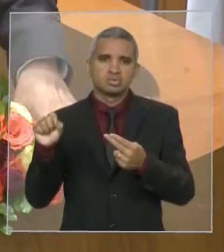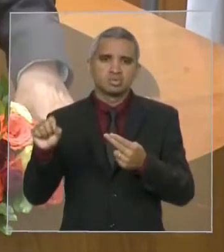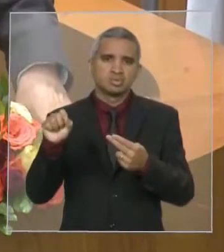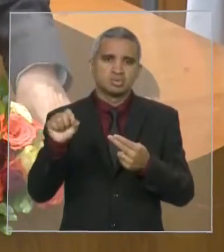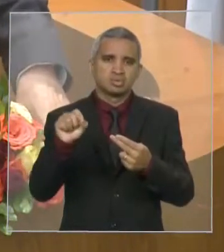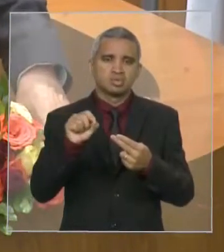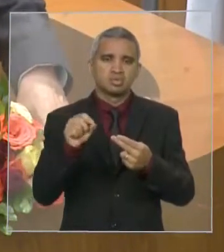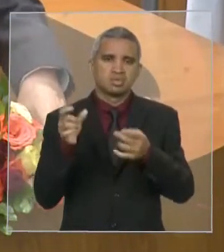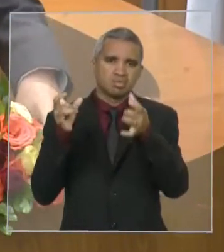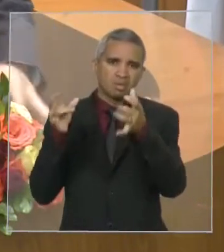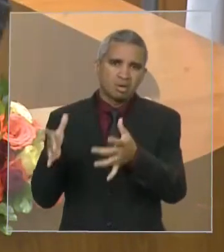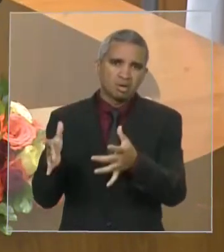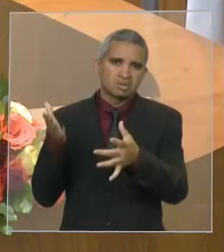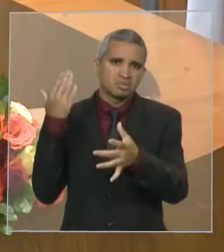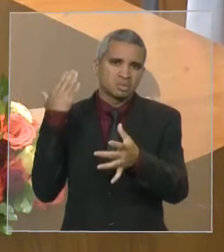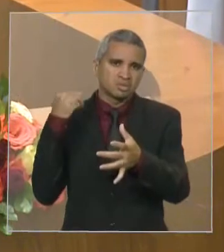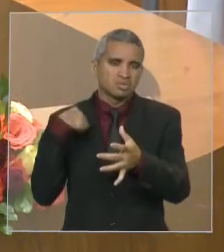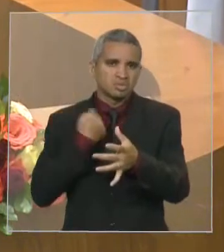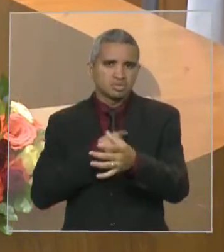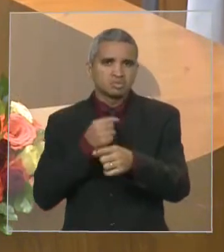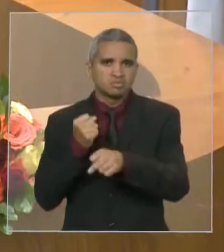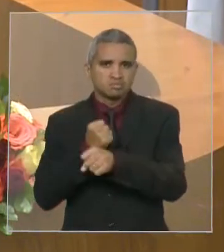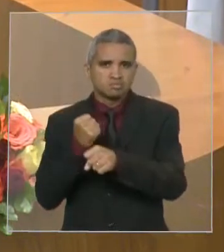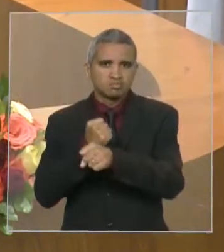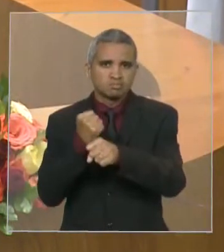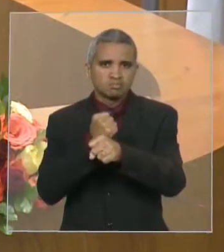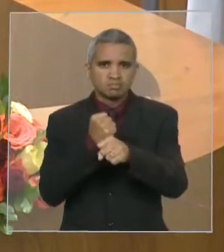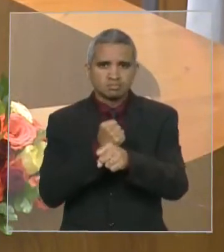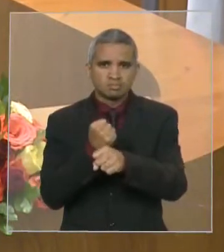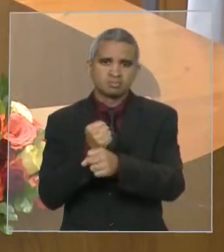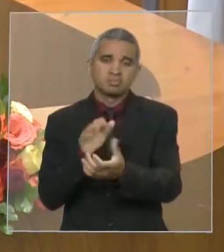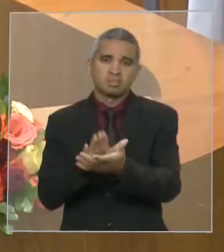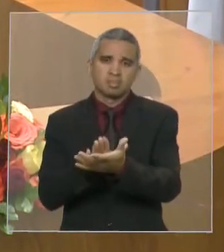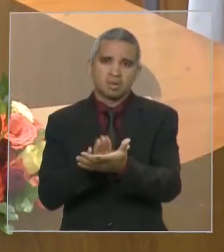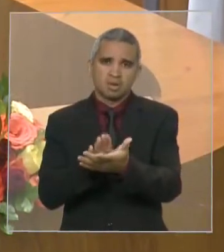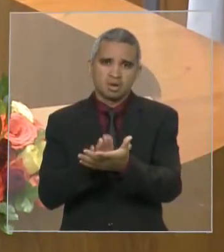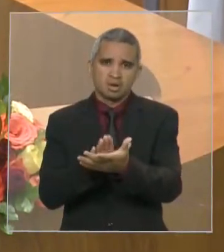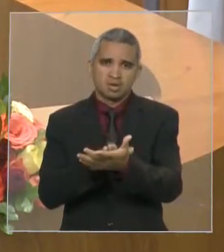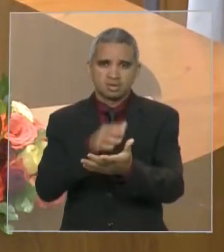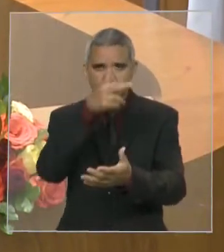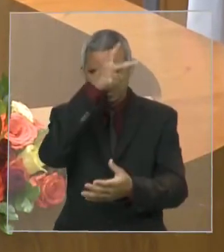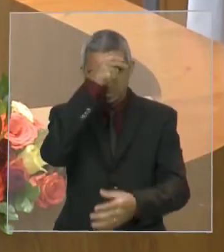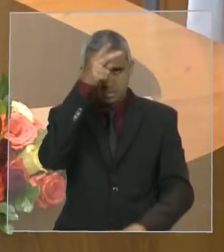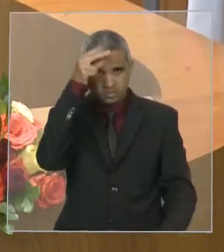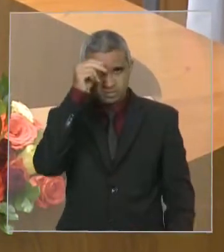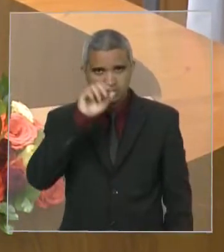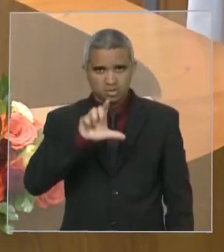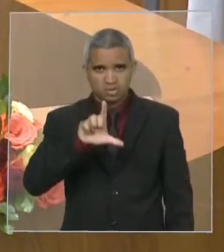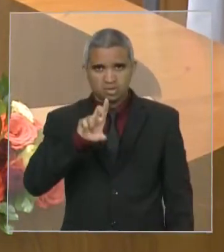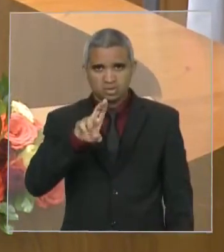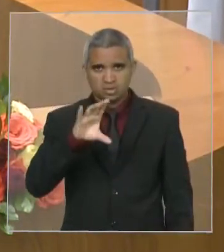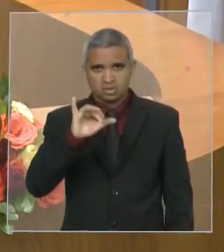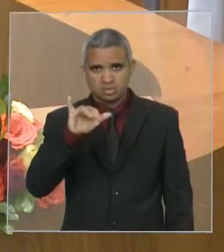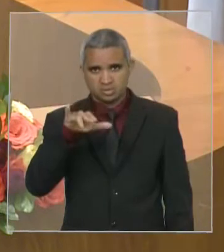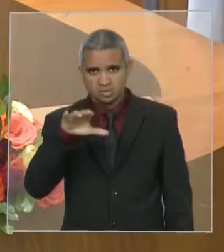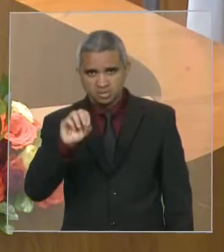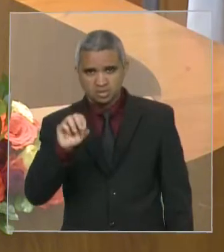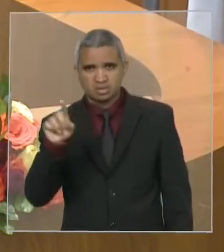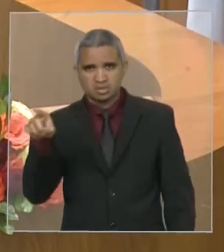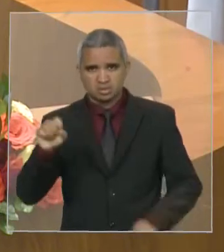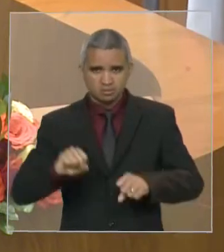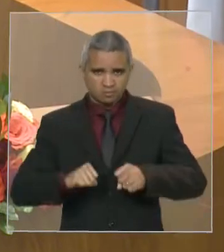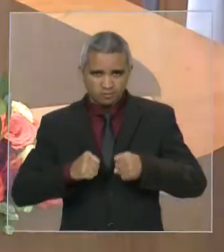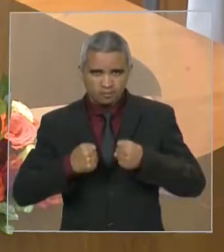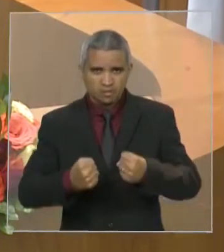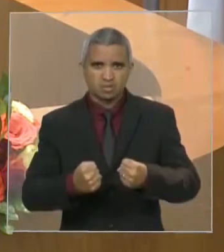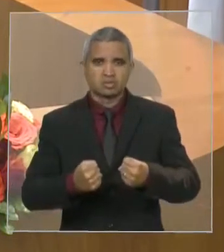Essa é uma conquista do povo de Timon. Quero parabenizar o prefeito Luciano pelo belíssimo projeto que fez, pela perseverança na luta. E que, com